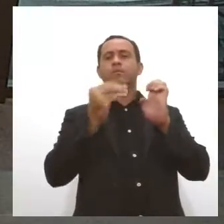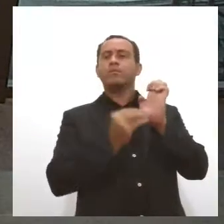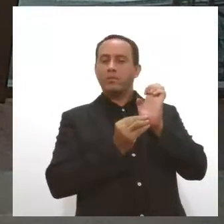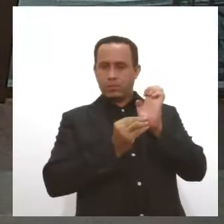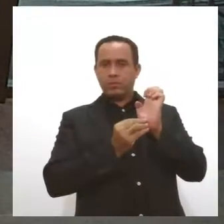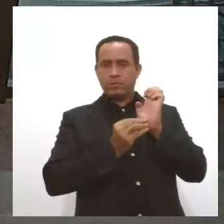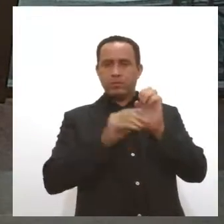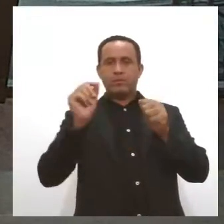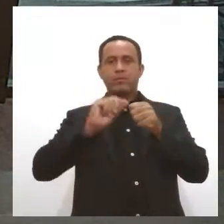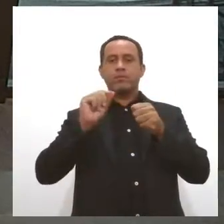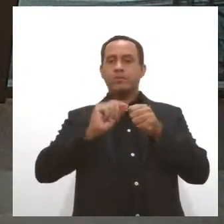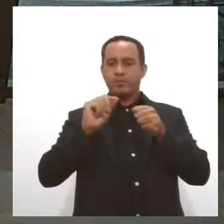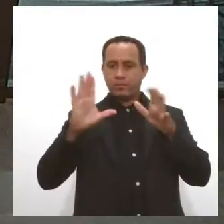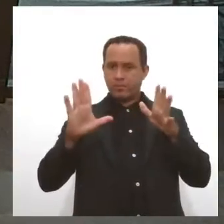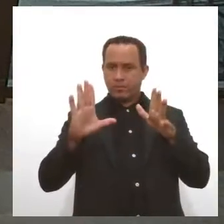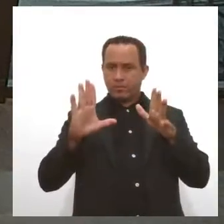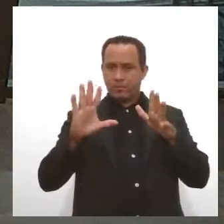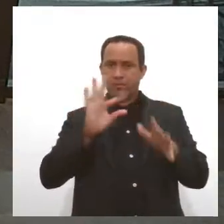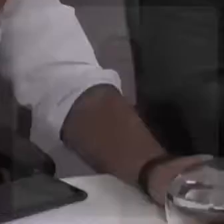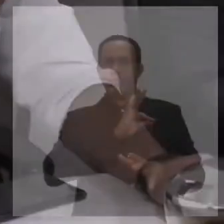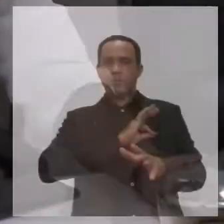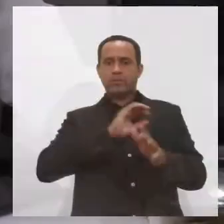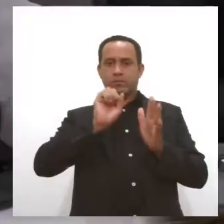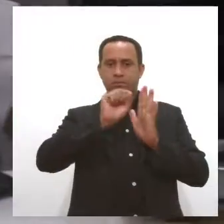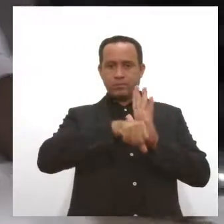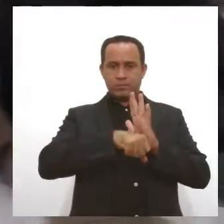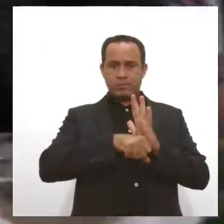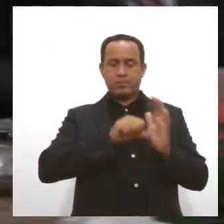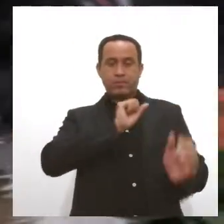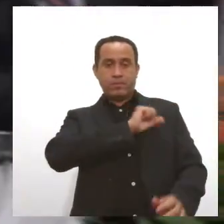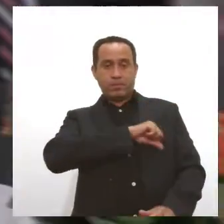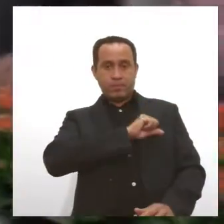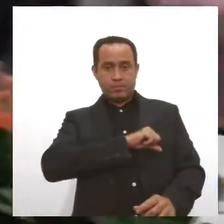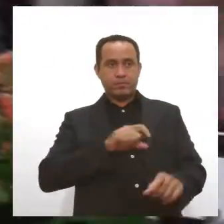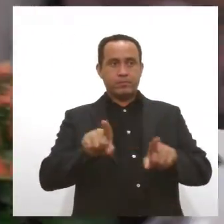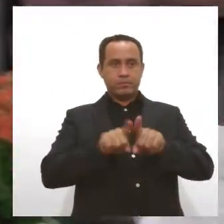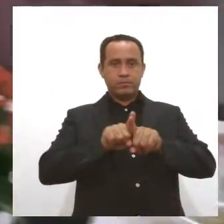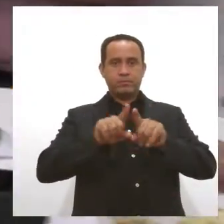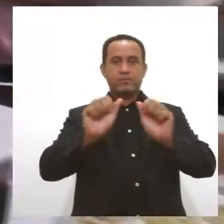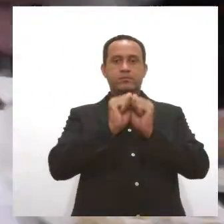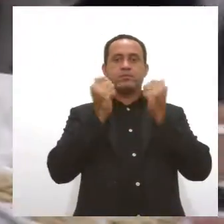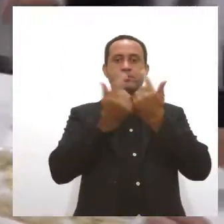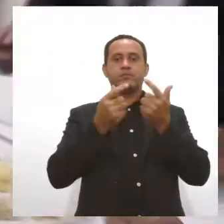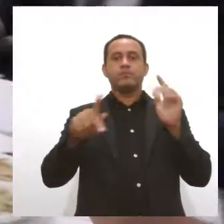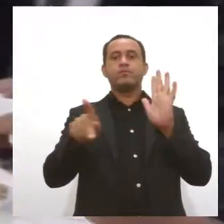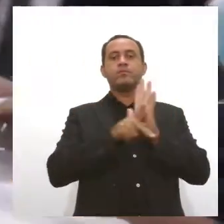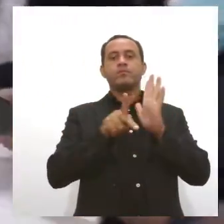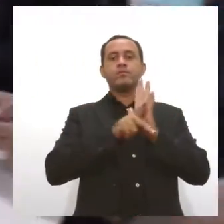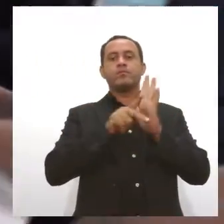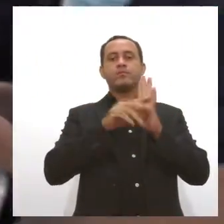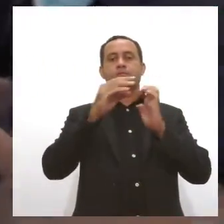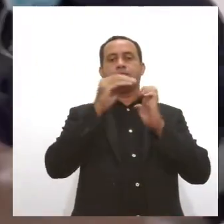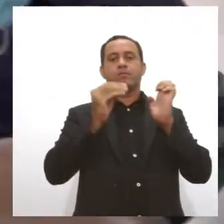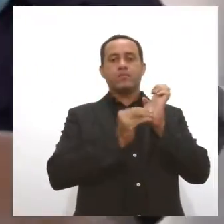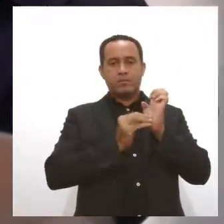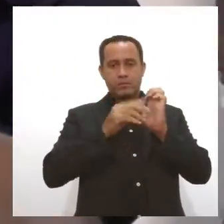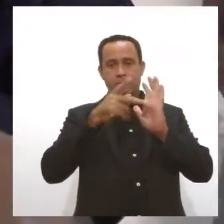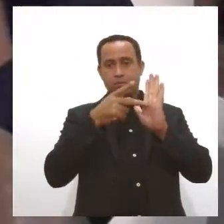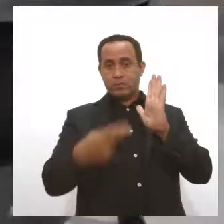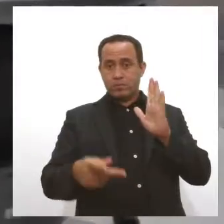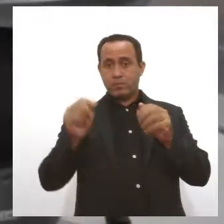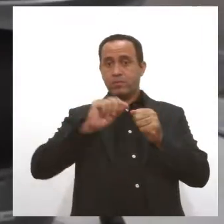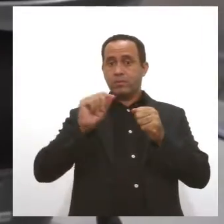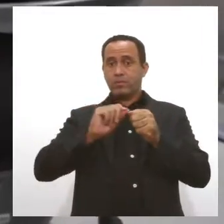que cria aí a Polícia Penal. Vamos acompanhar. Já se encontra na Casa Legislativa a proposta de emenda à Constituição para instituir em